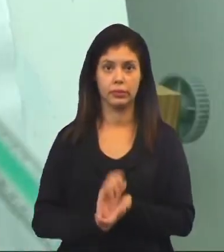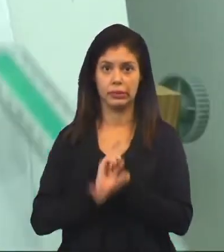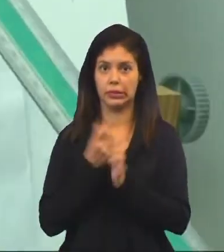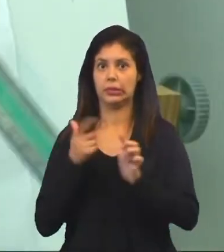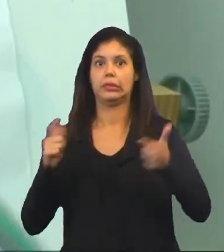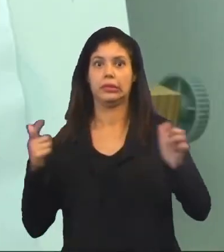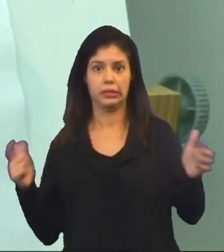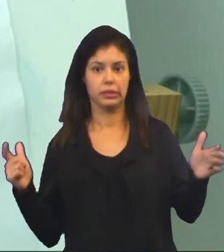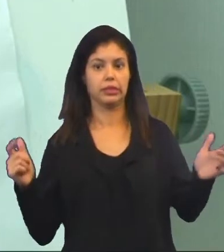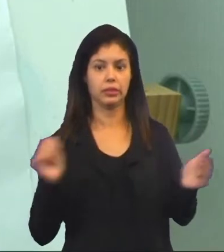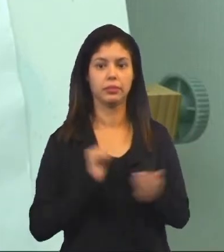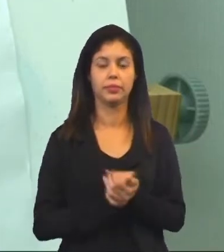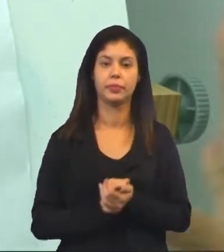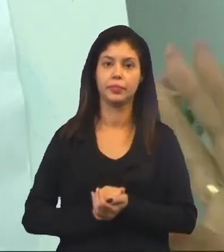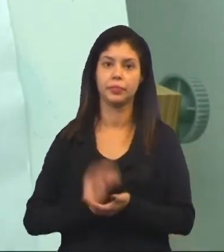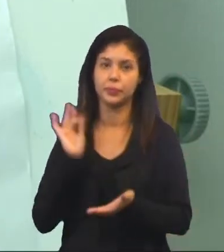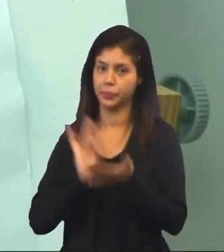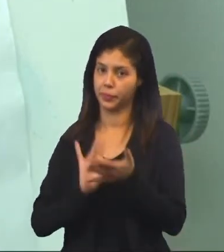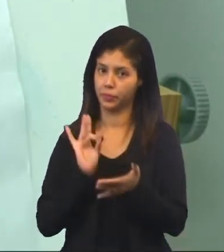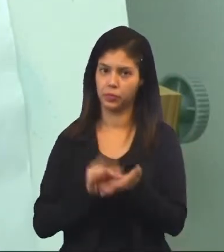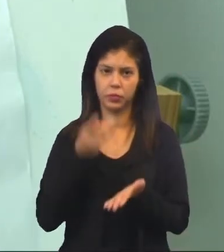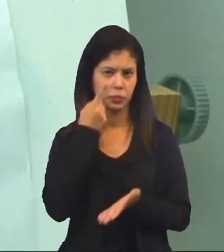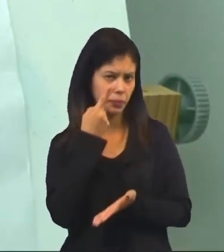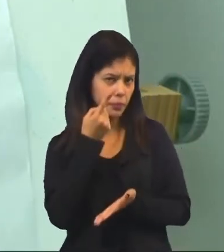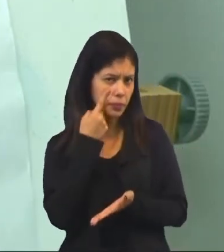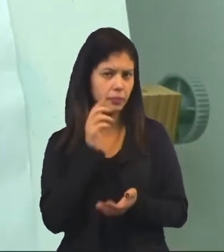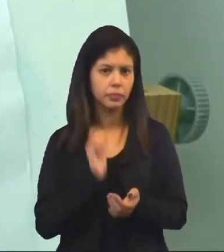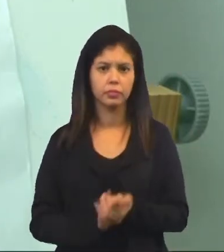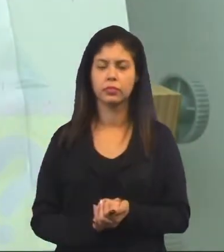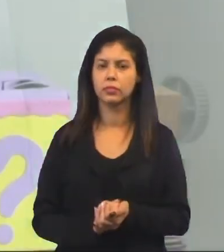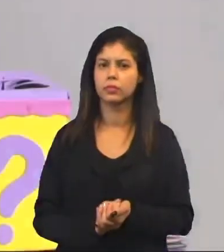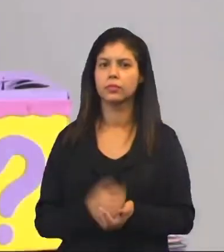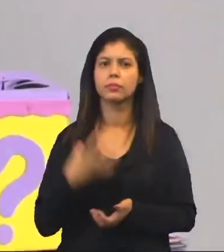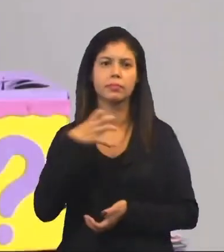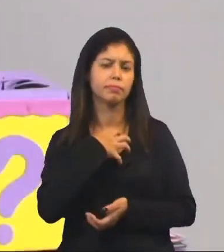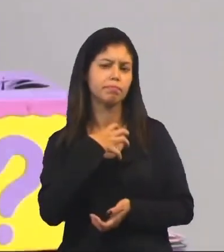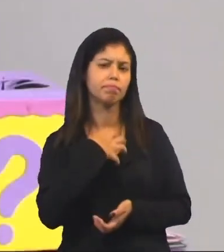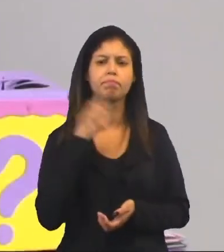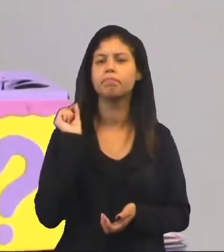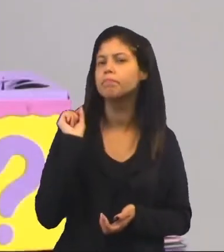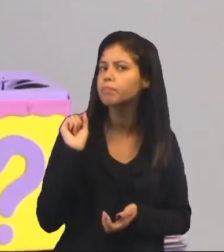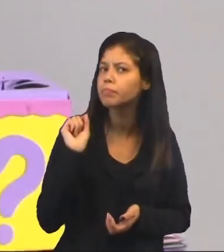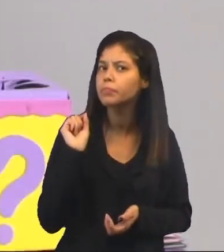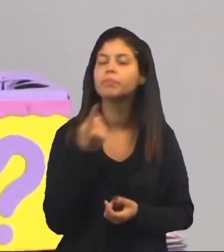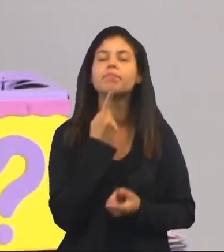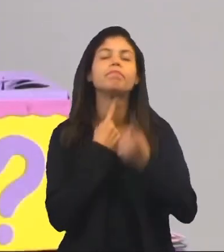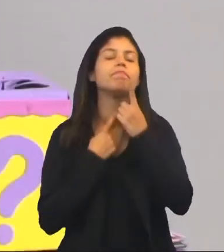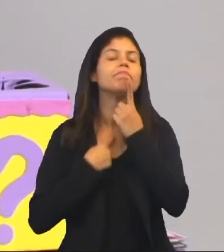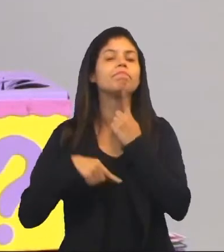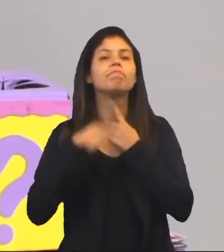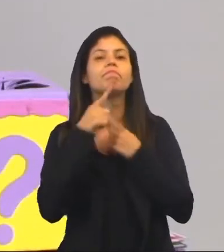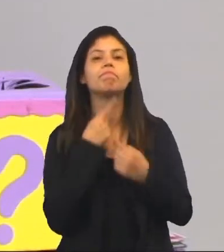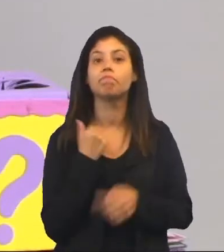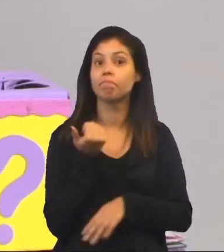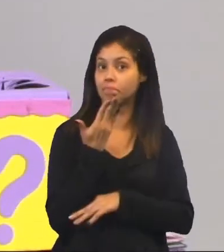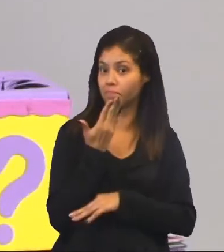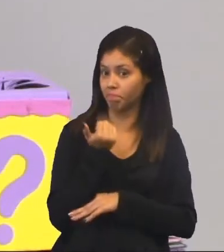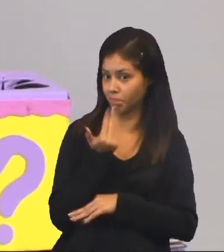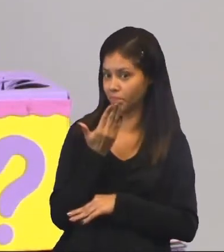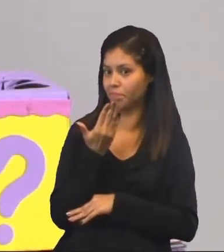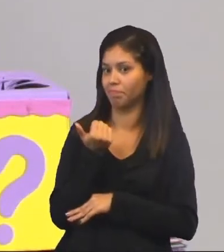enorme. Não é? Então, quando a gente olha para um hambúrguer desse, o que a gente sente? Vontade de